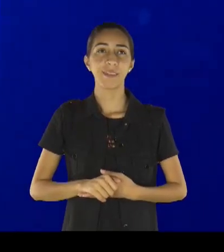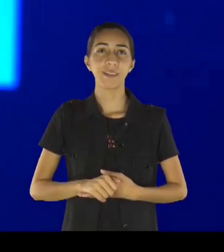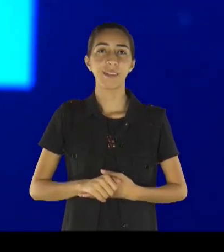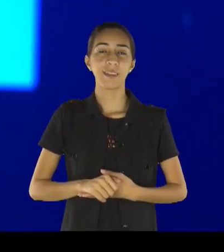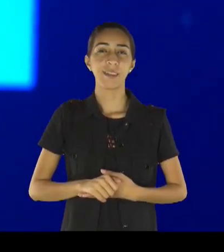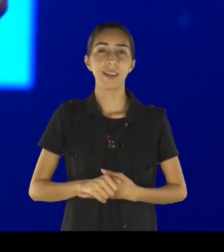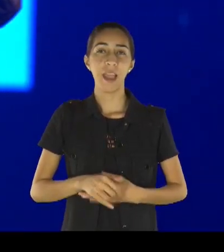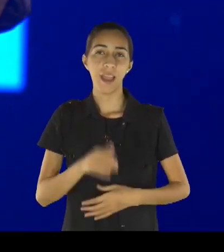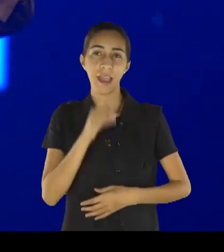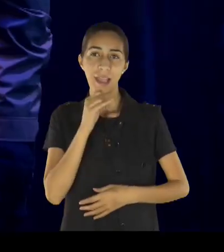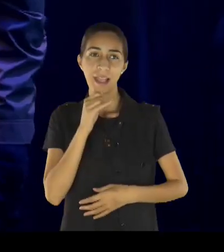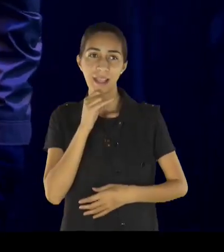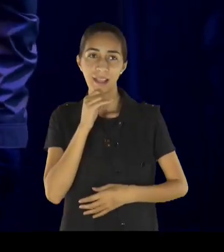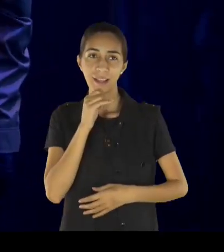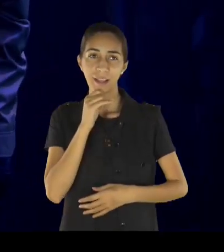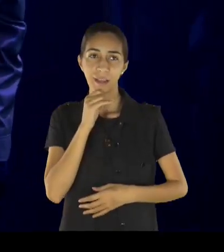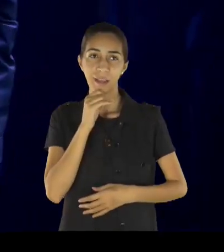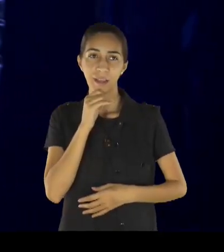declara,